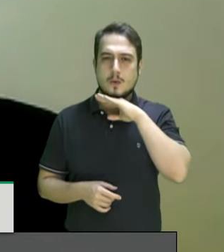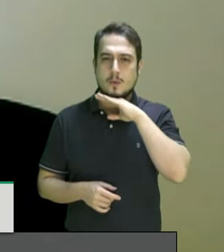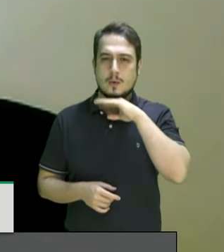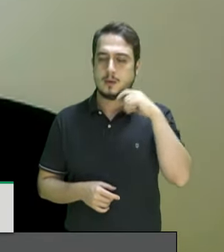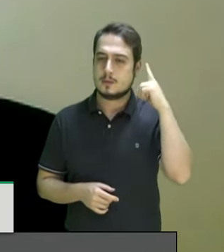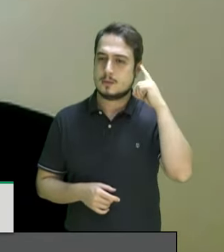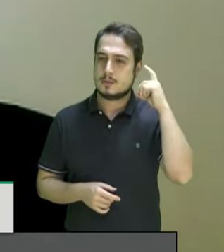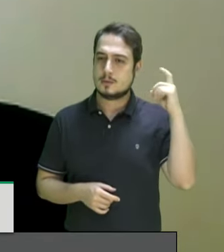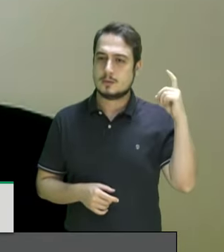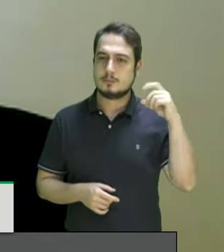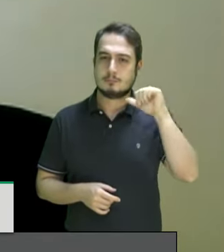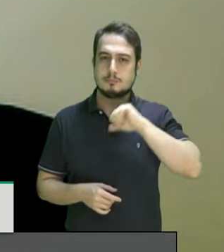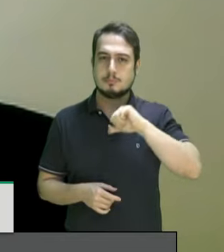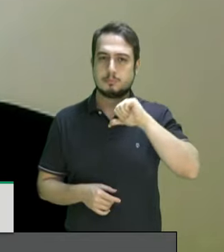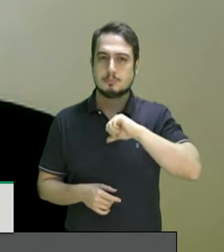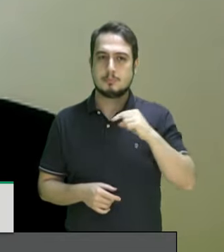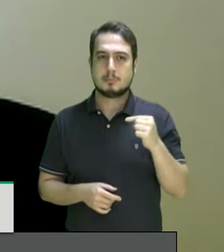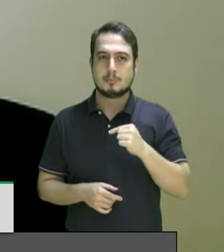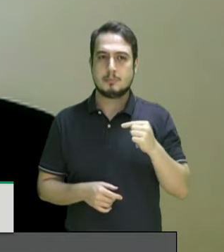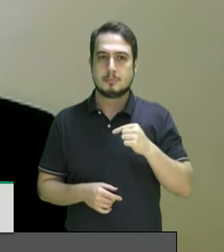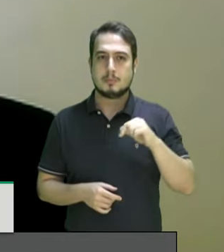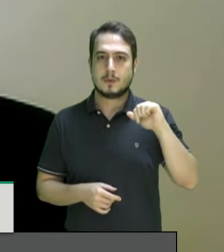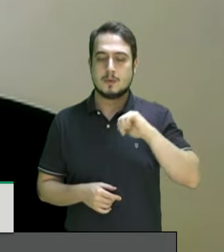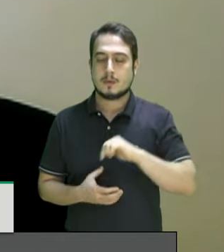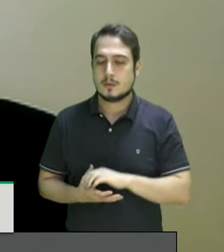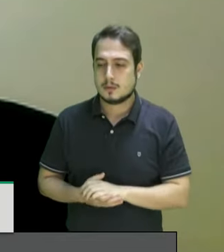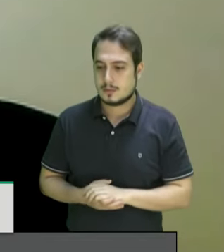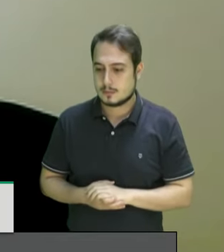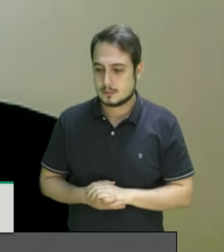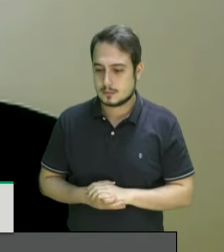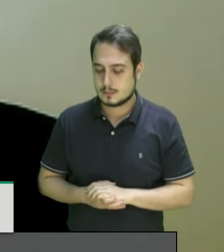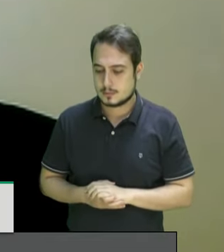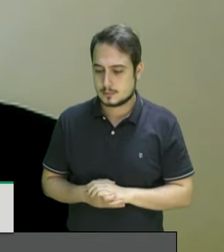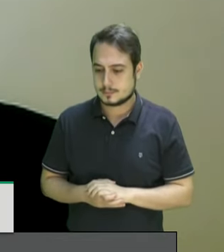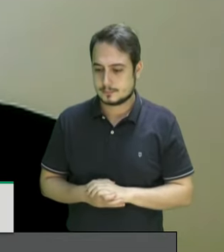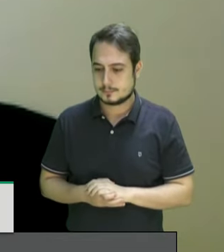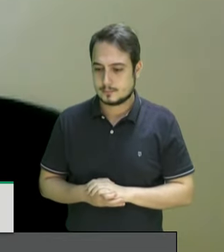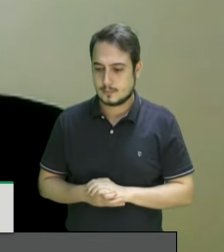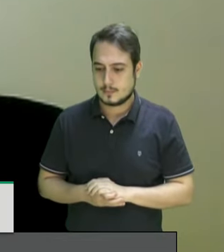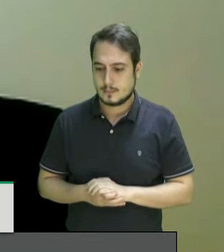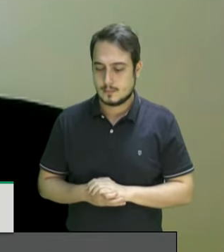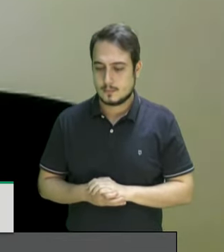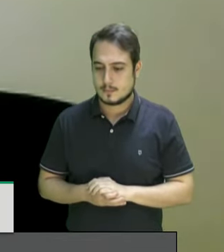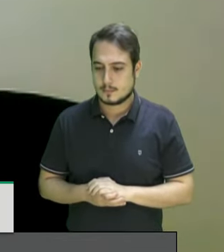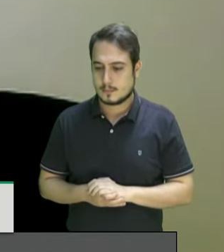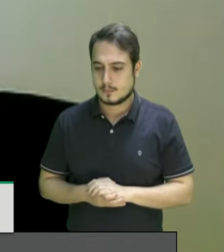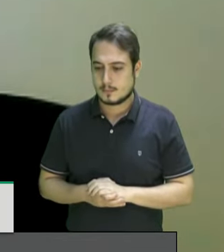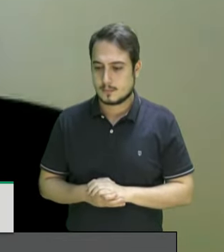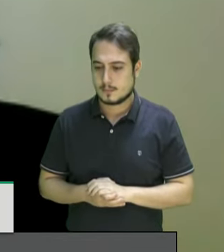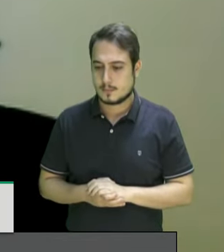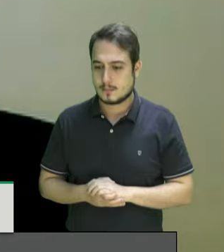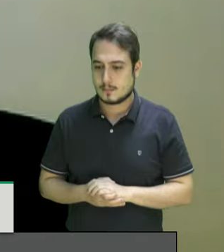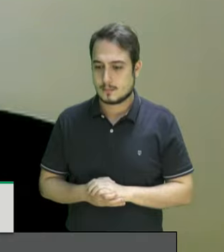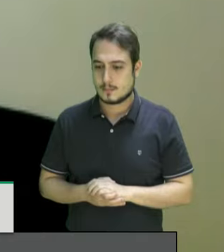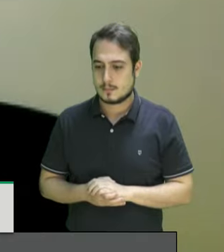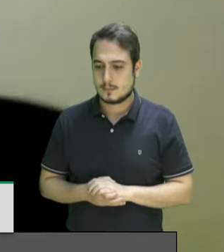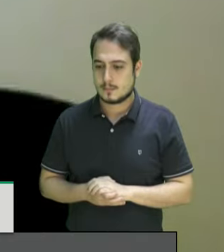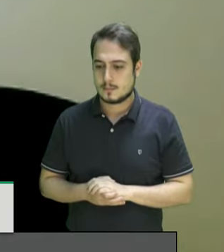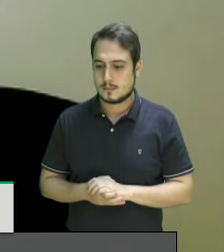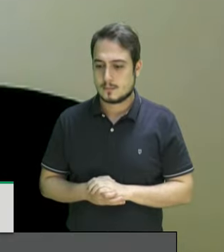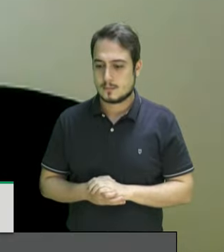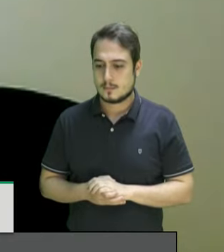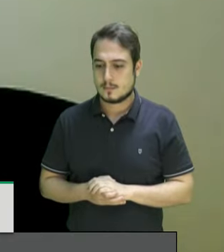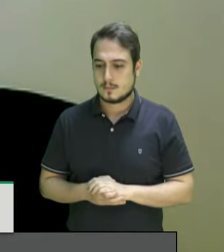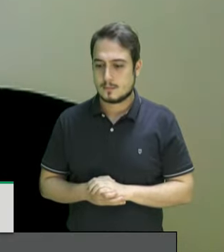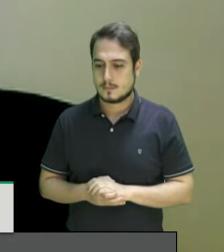por conta realmente da minha total incapacidade psicológica de estar aqui por